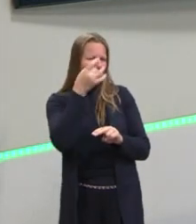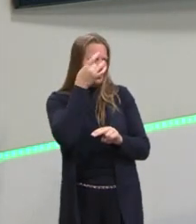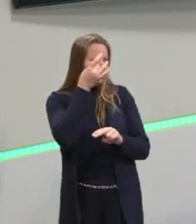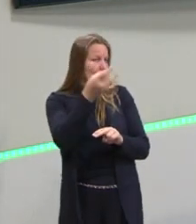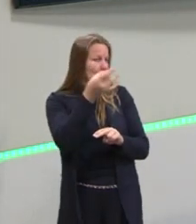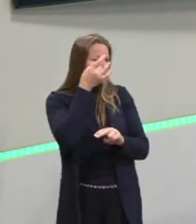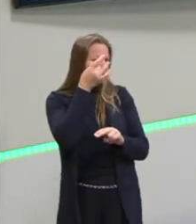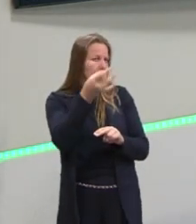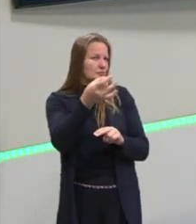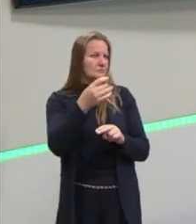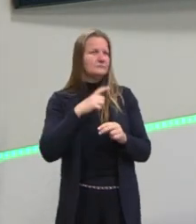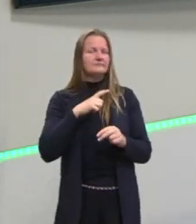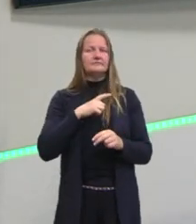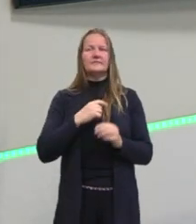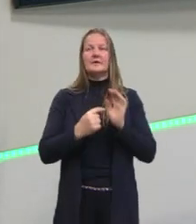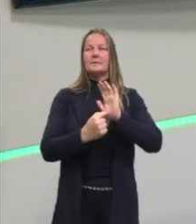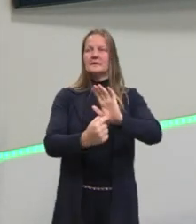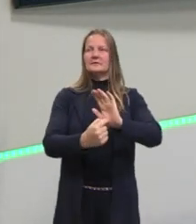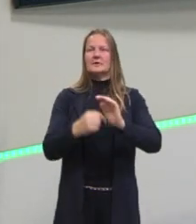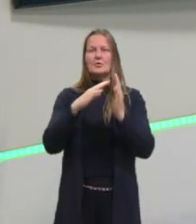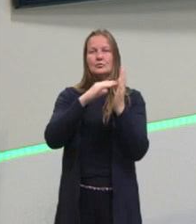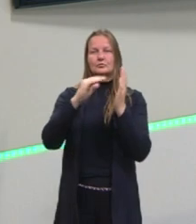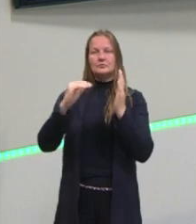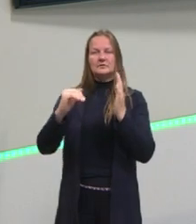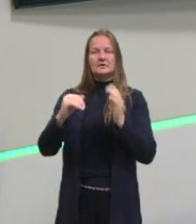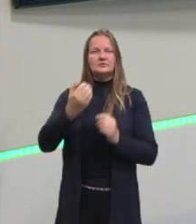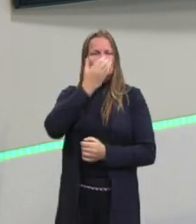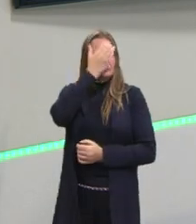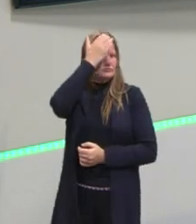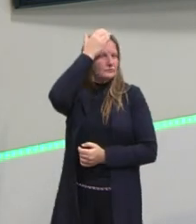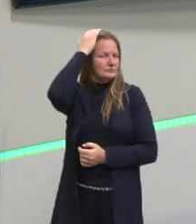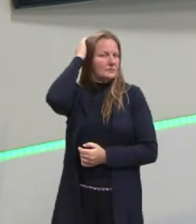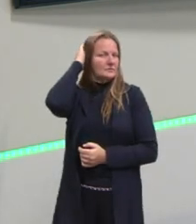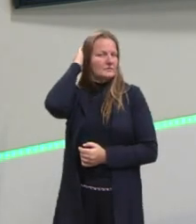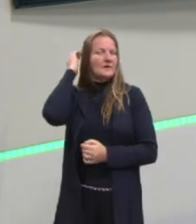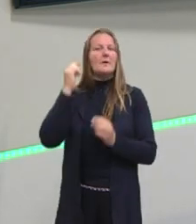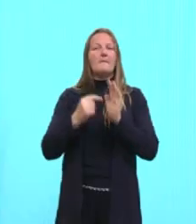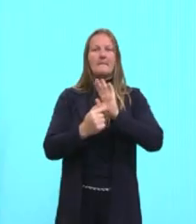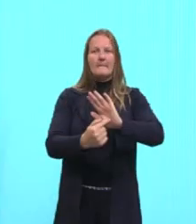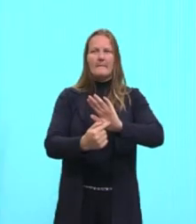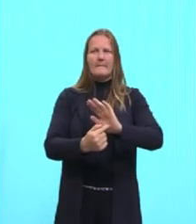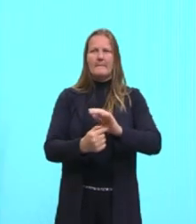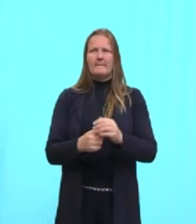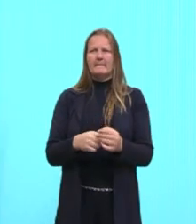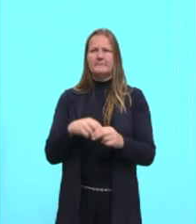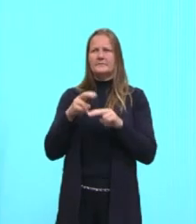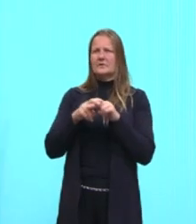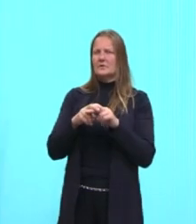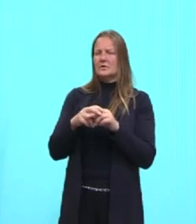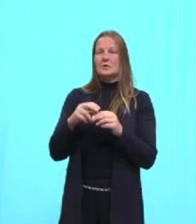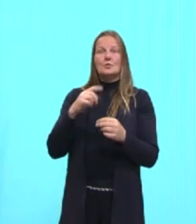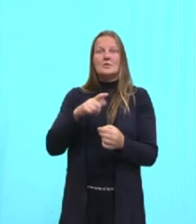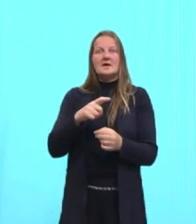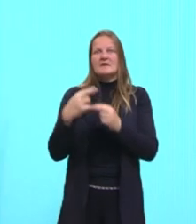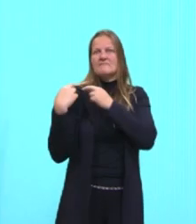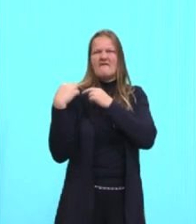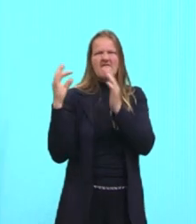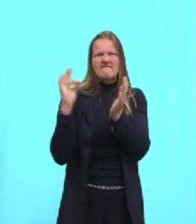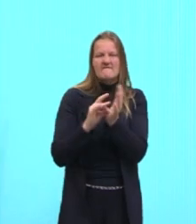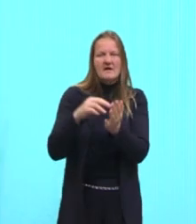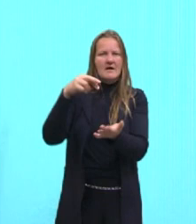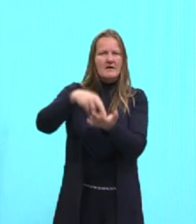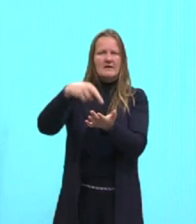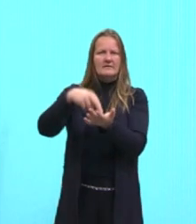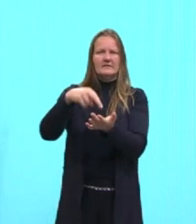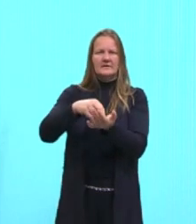apresentação estética que a Anitta traz para essa obra, quer dizer, não tem um compromisso fiel com a realidade.